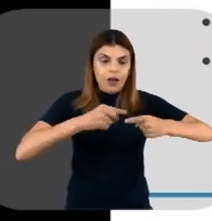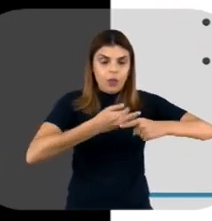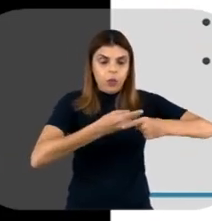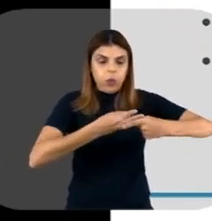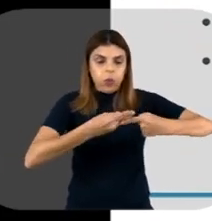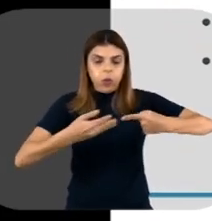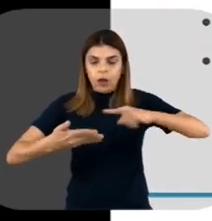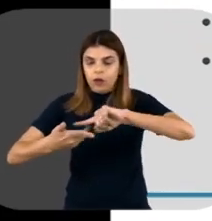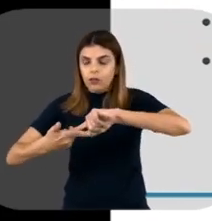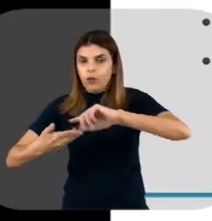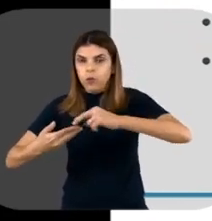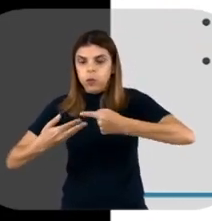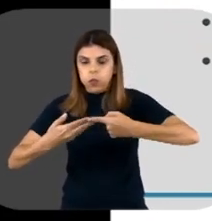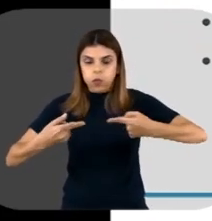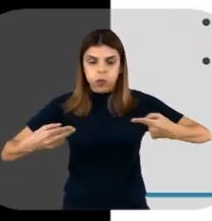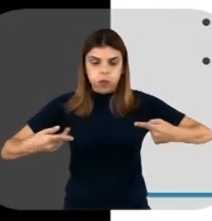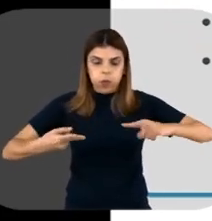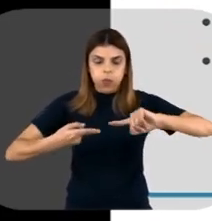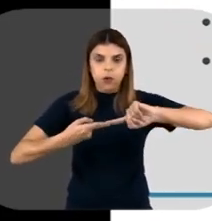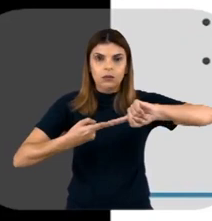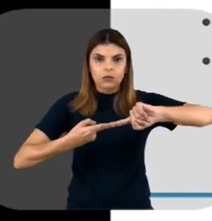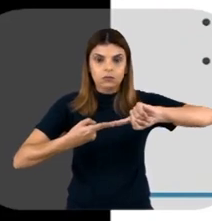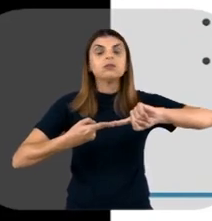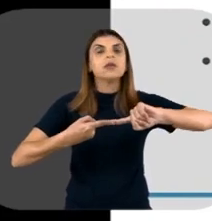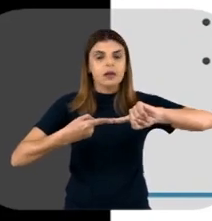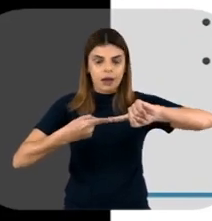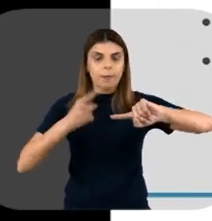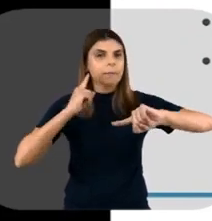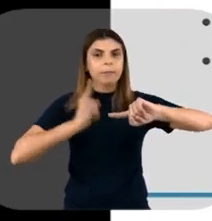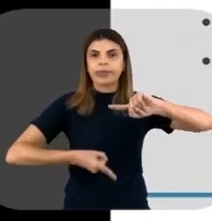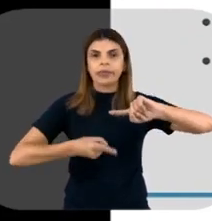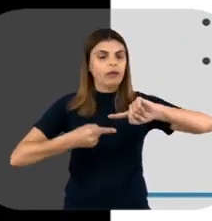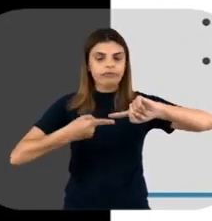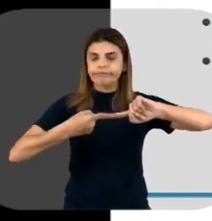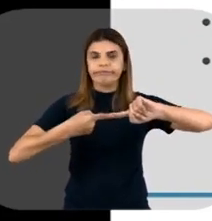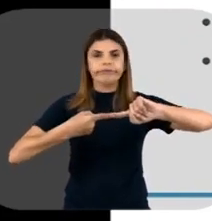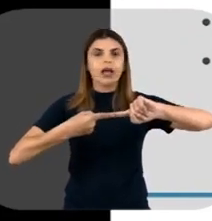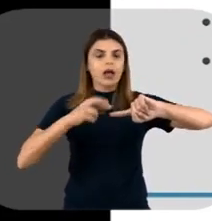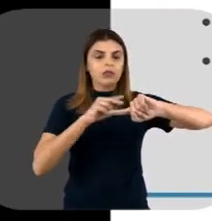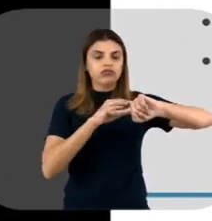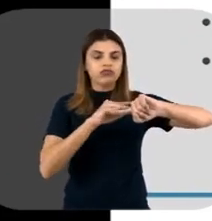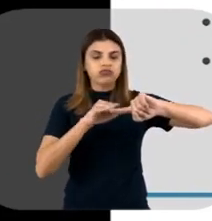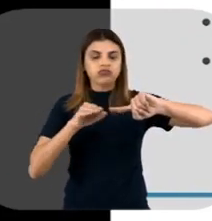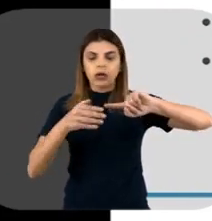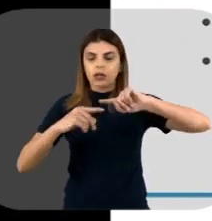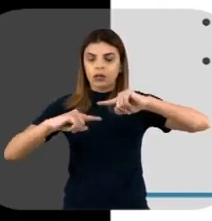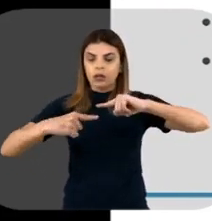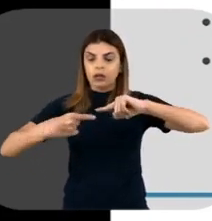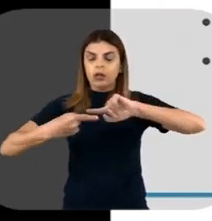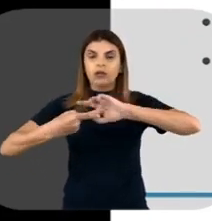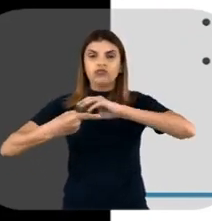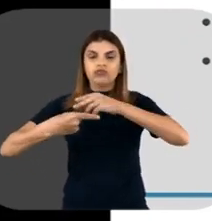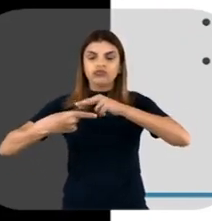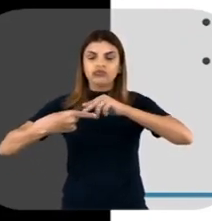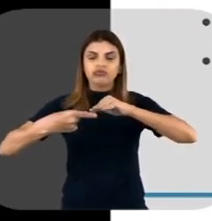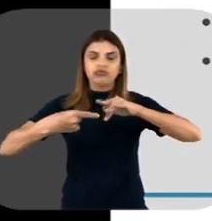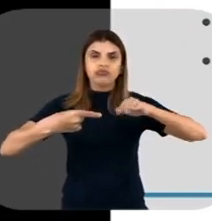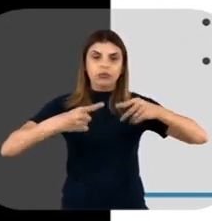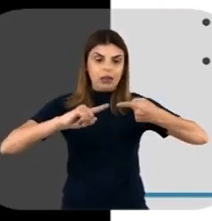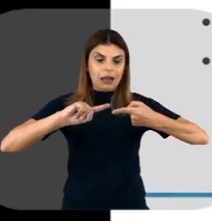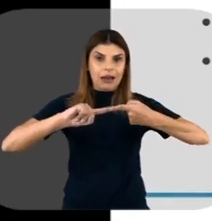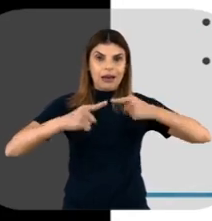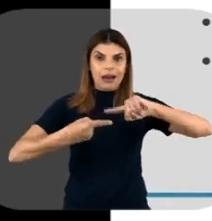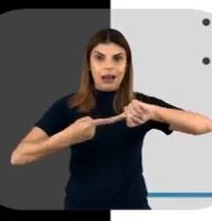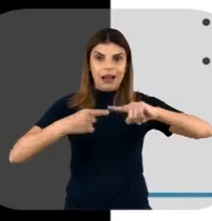impedem a inserção, no final das contas, de um trifosfato, por exemplo, e somente de um fosfato para